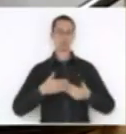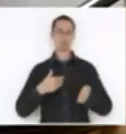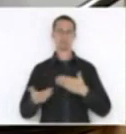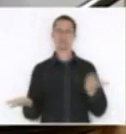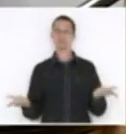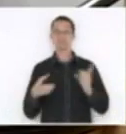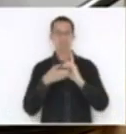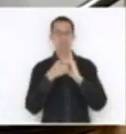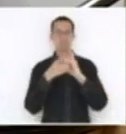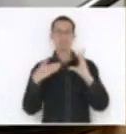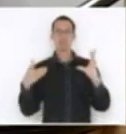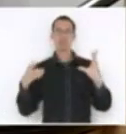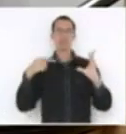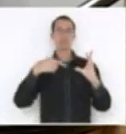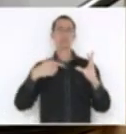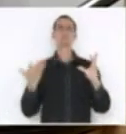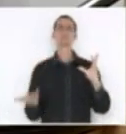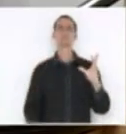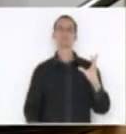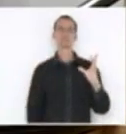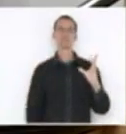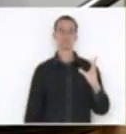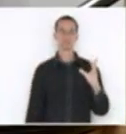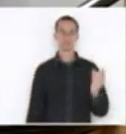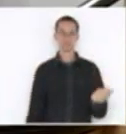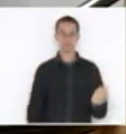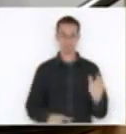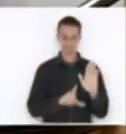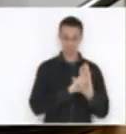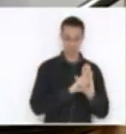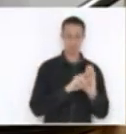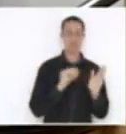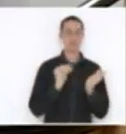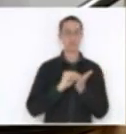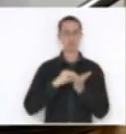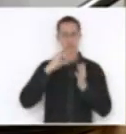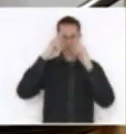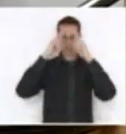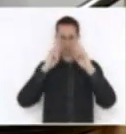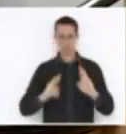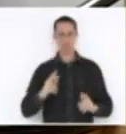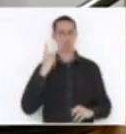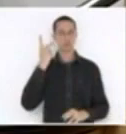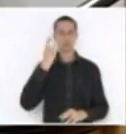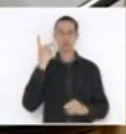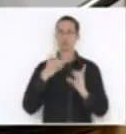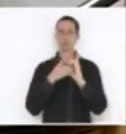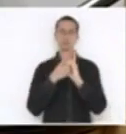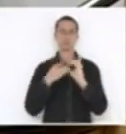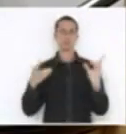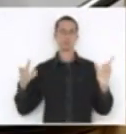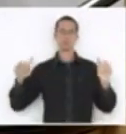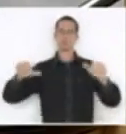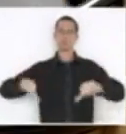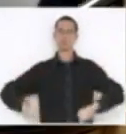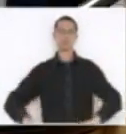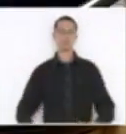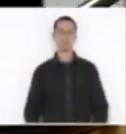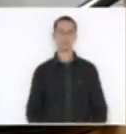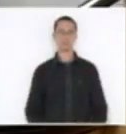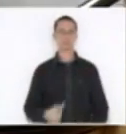há lei, mas o governante não respeita o povo, não há democracia. Se há lei, não há